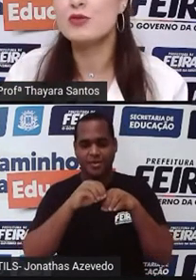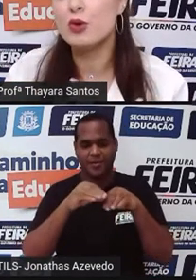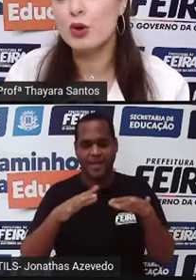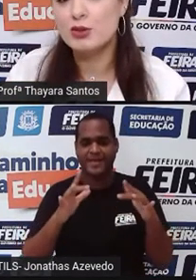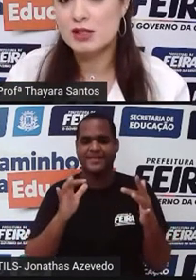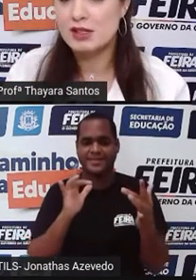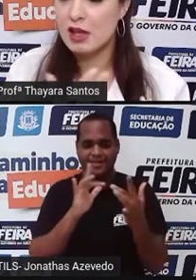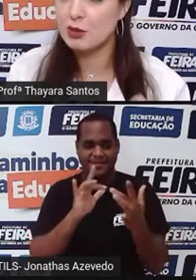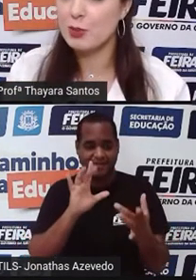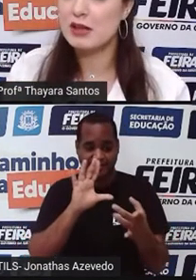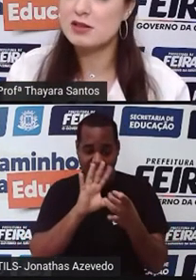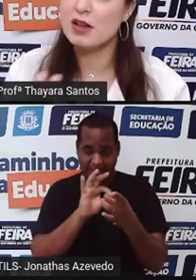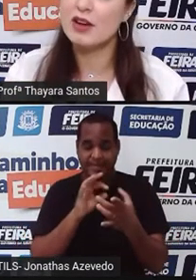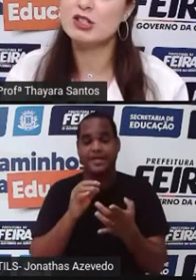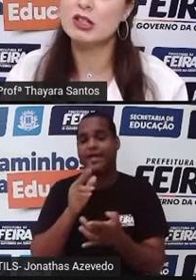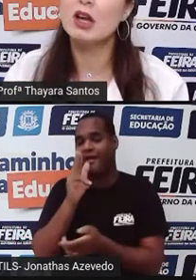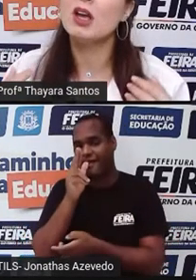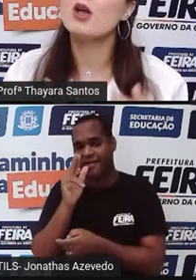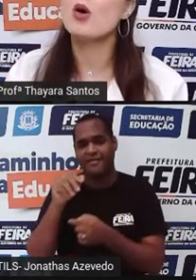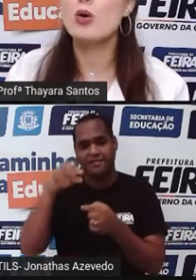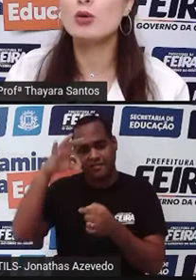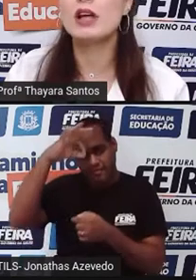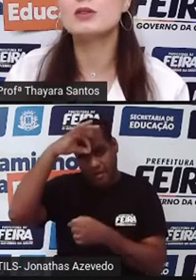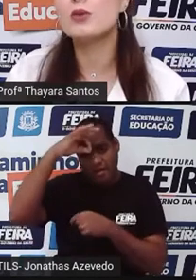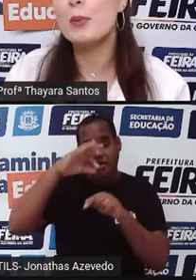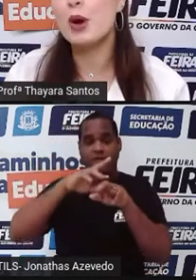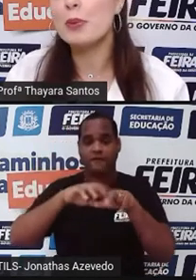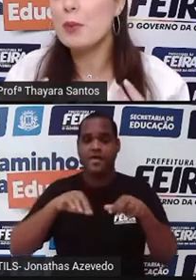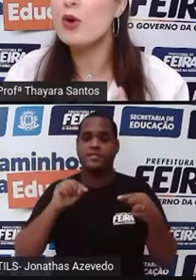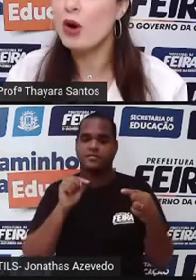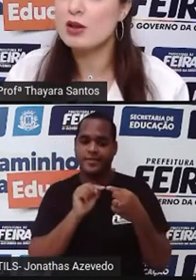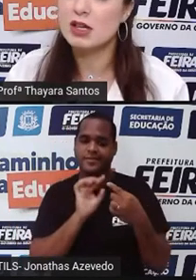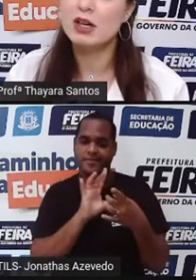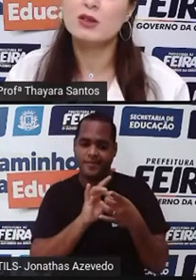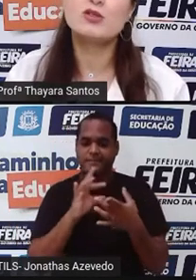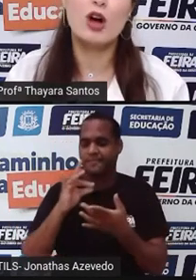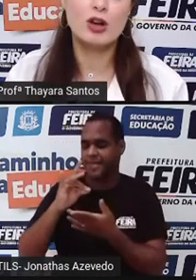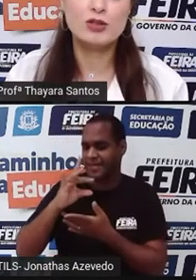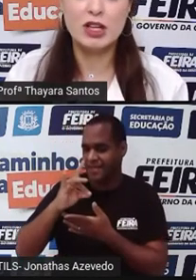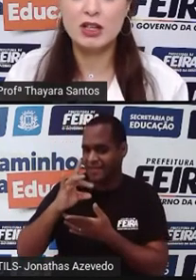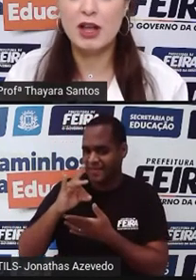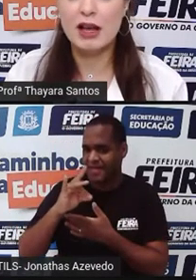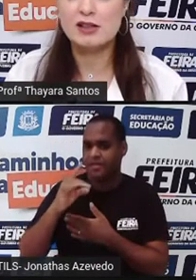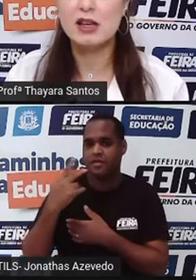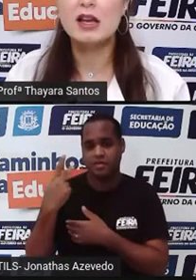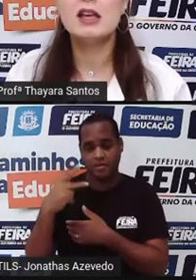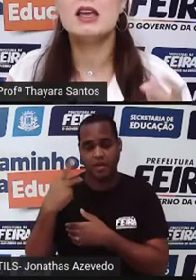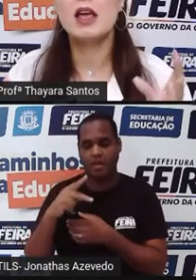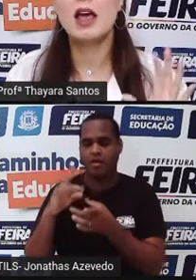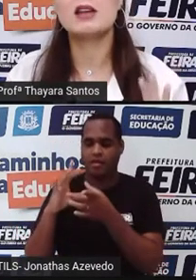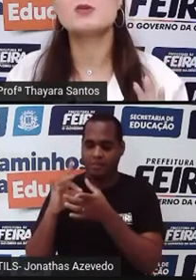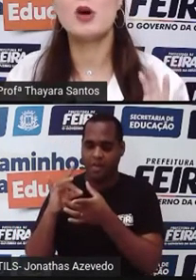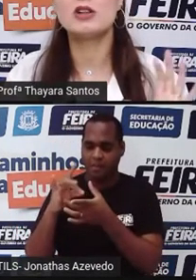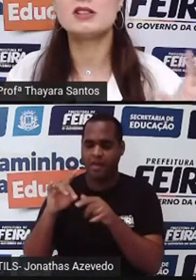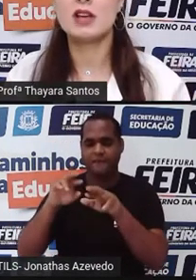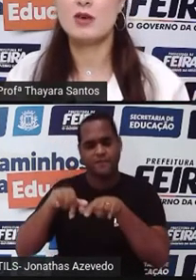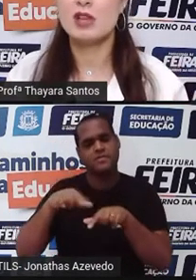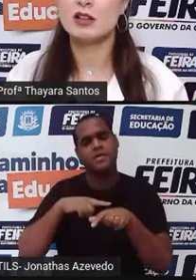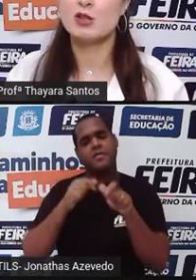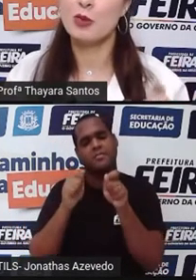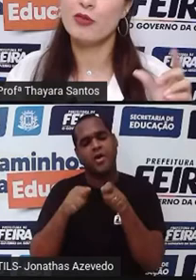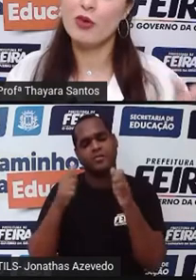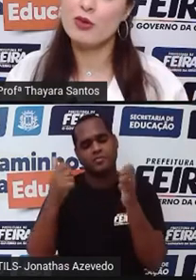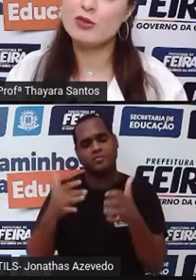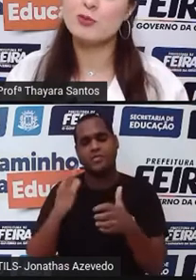esses fluidos que saem do pênis e da vagina e com o contato com a própria mucosa dos órgãos genitais. E elas podem ser